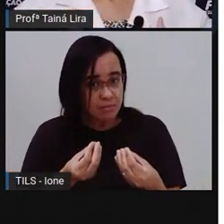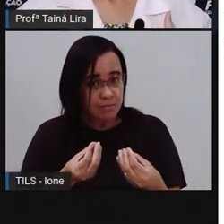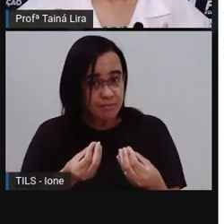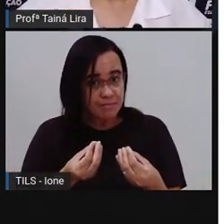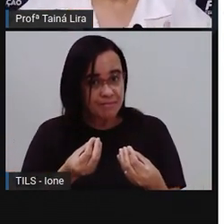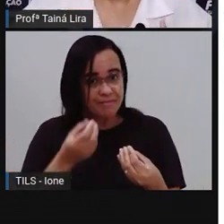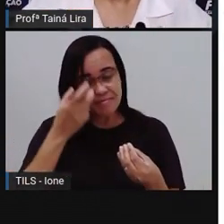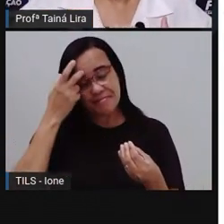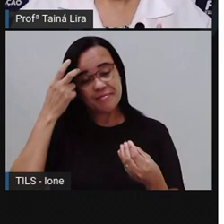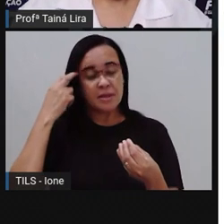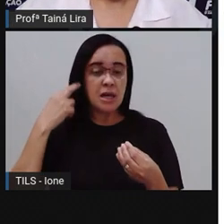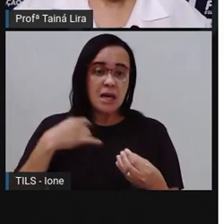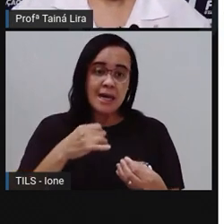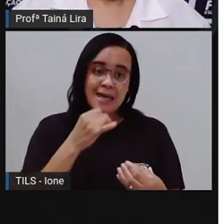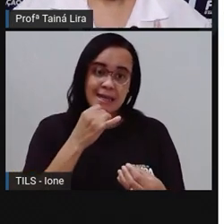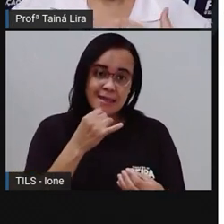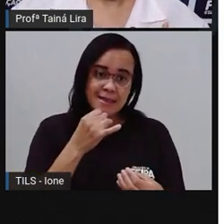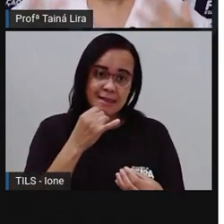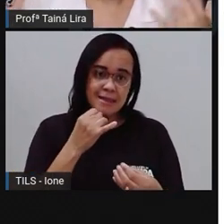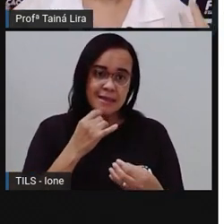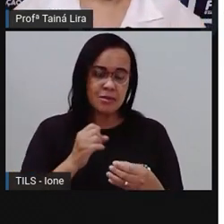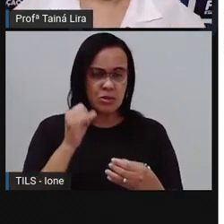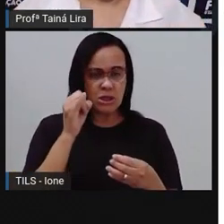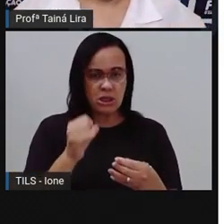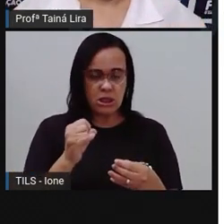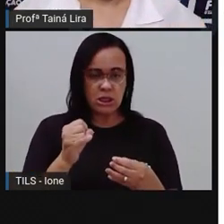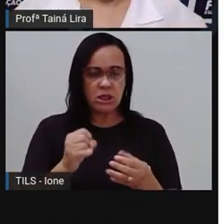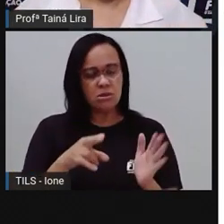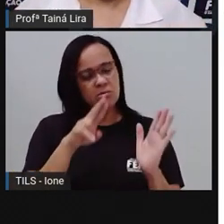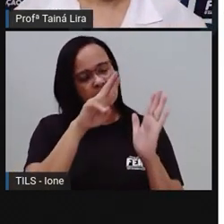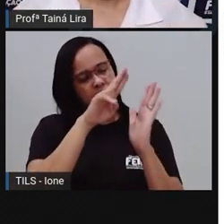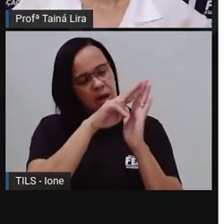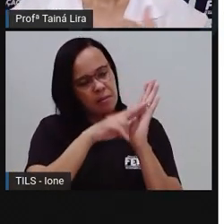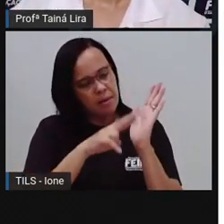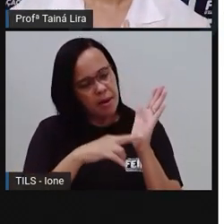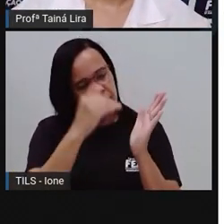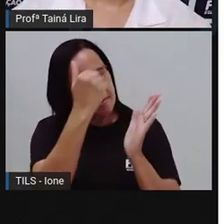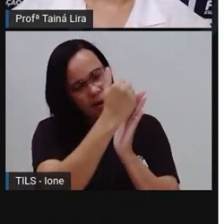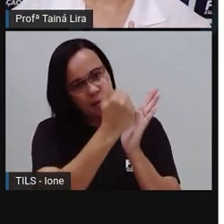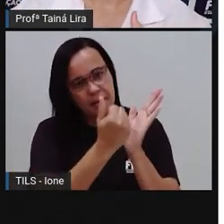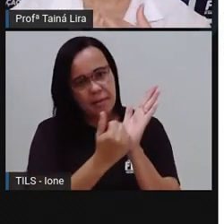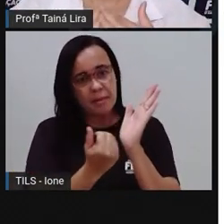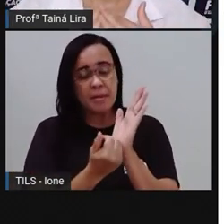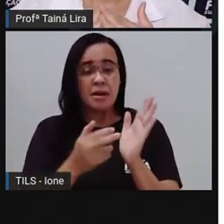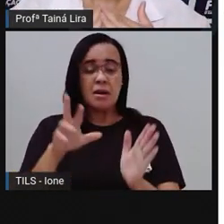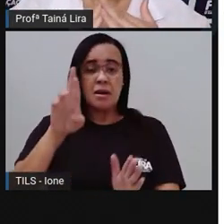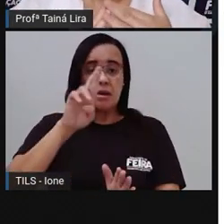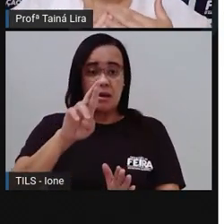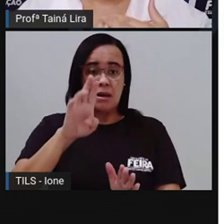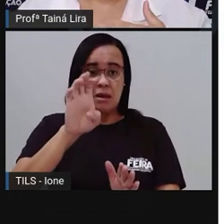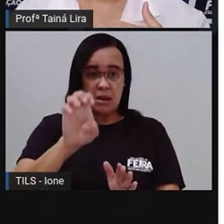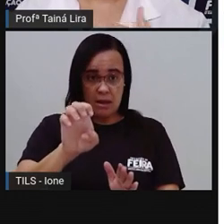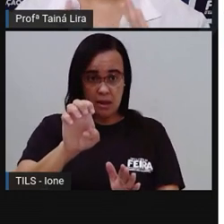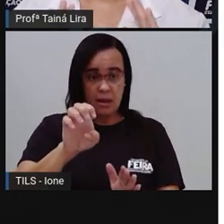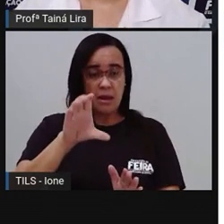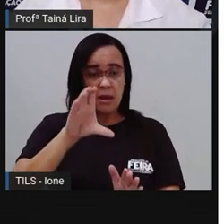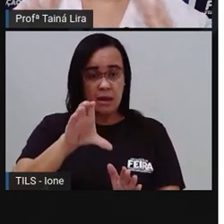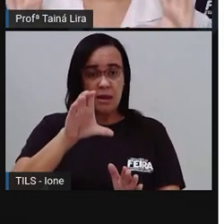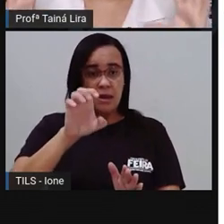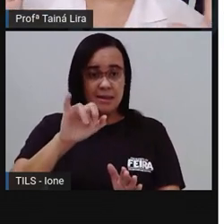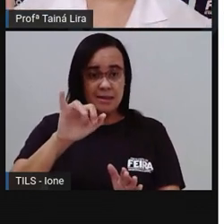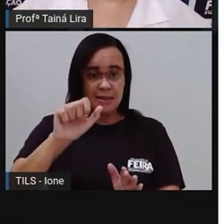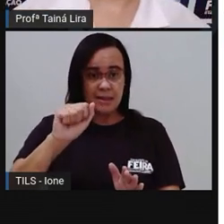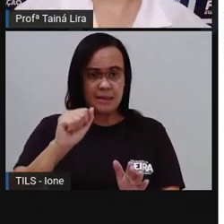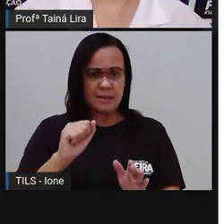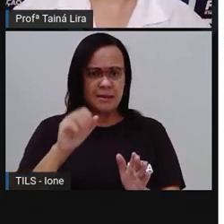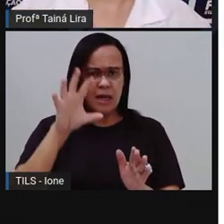Por exemplo, se eu estou ali fazendo uma receita, tá? E eu pego ali